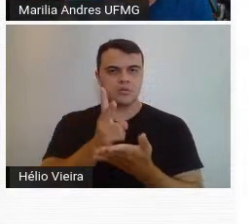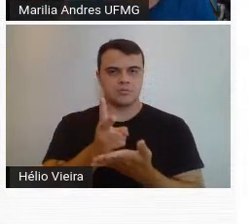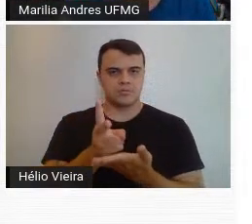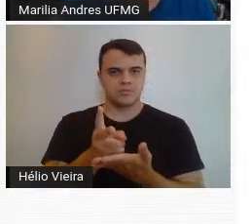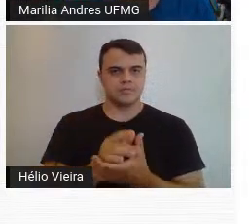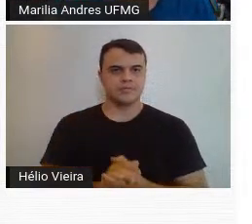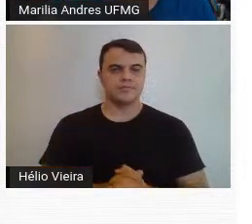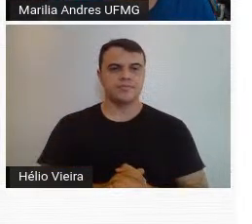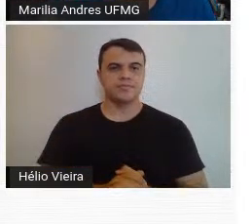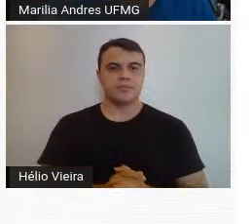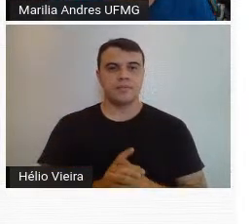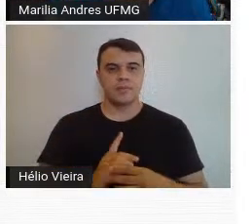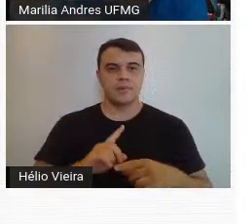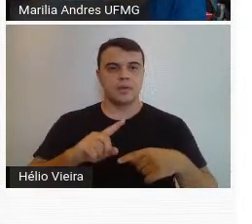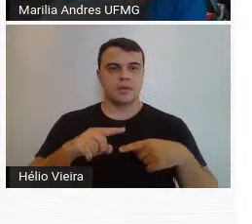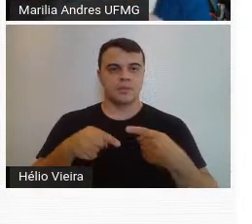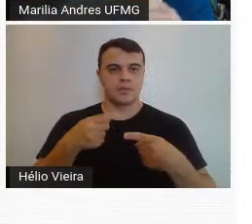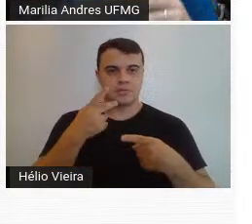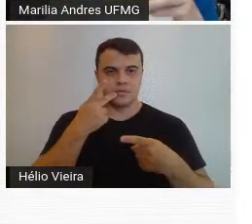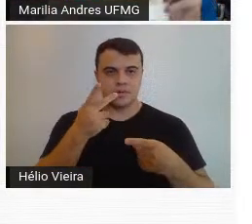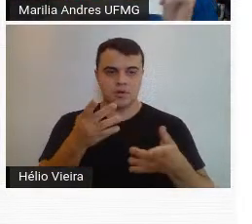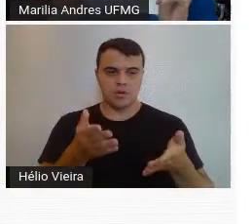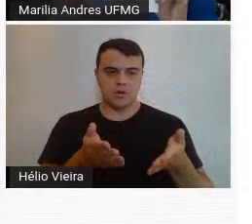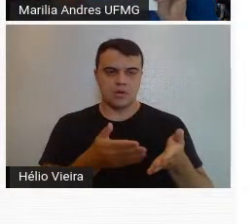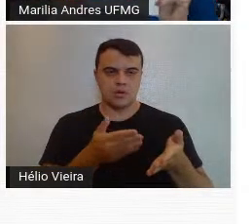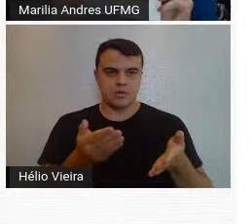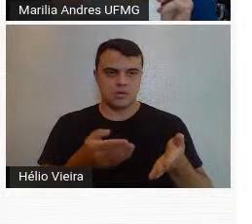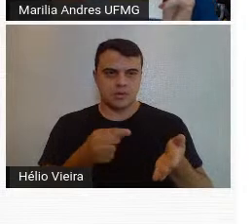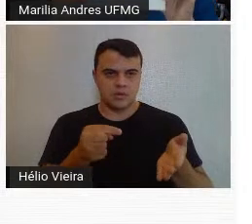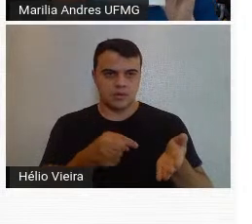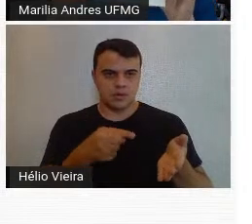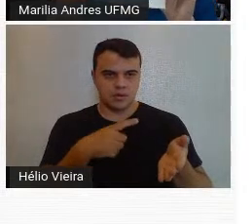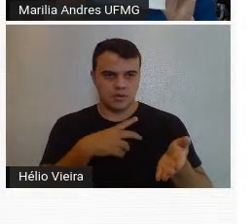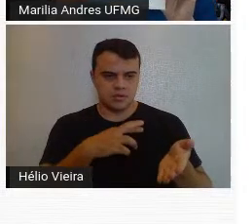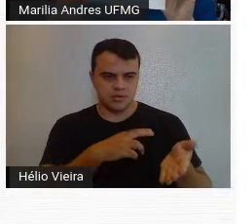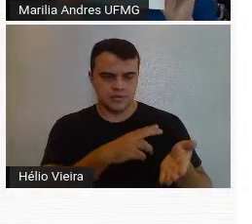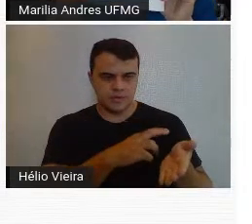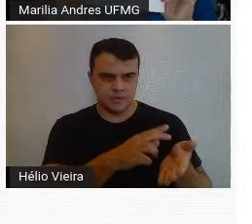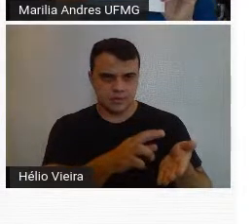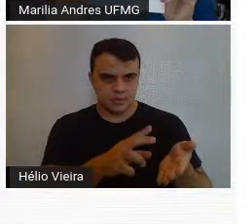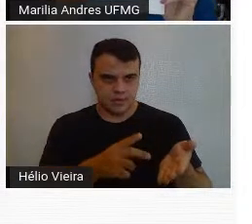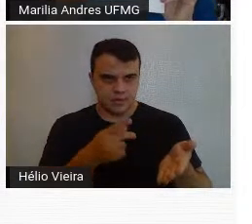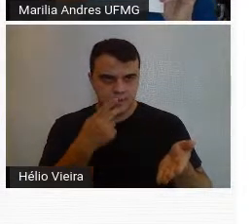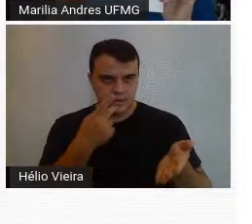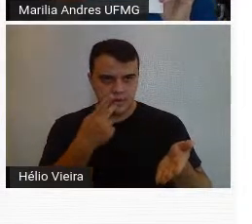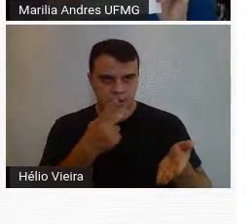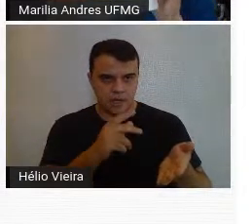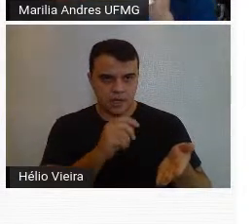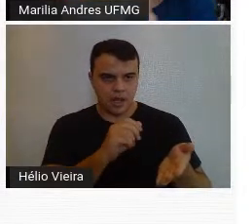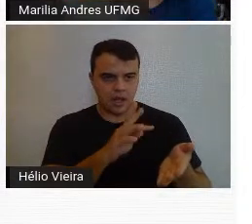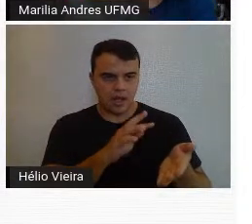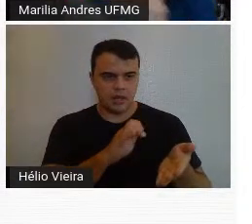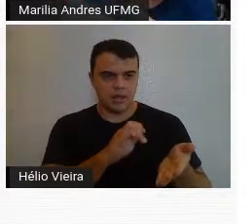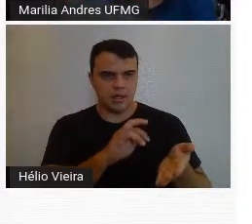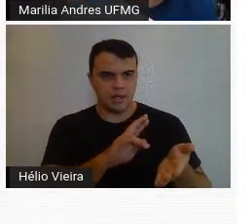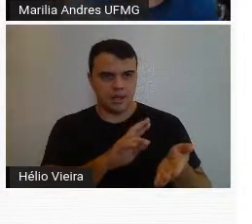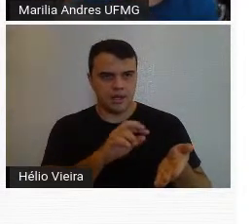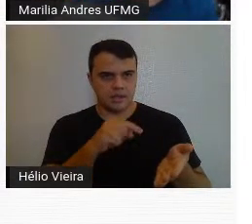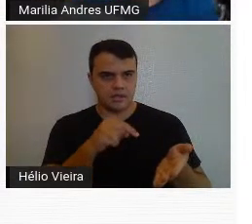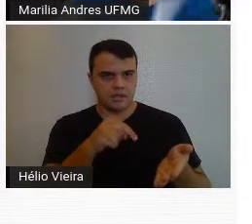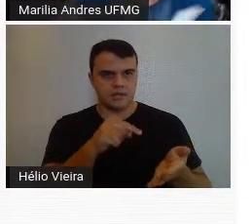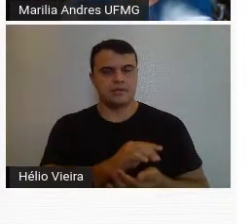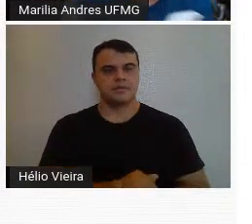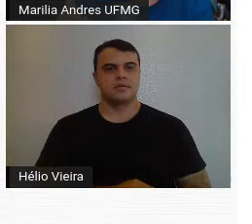Esse depoimento eu peguei desse livrinho, que a gente fez uma série de livros chamados Circuito Atelier, dentro da coleção do Circuito Atelier,